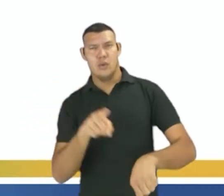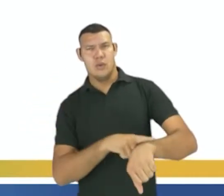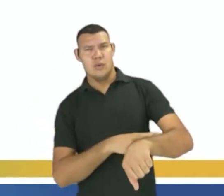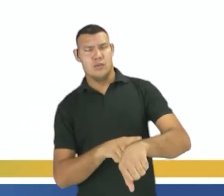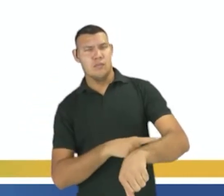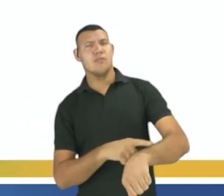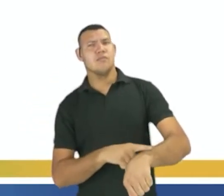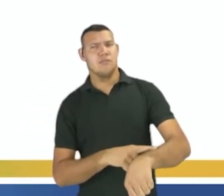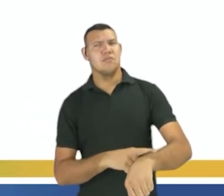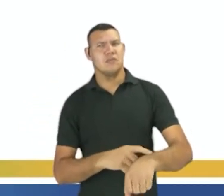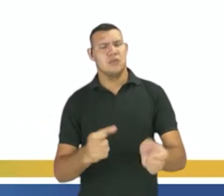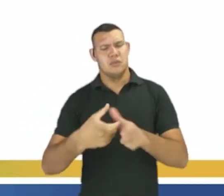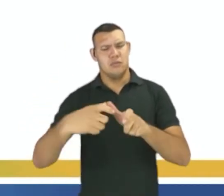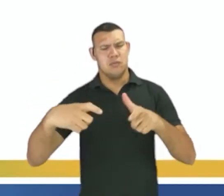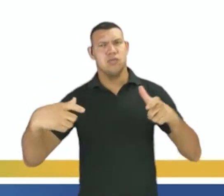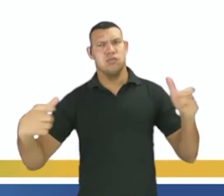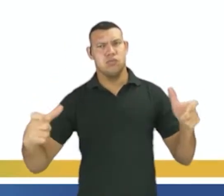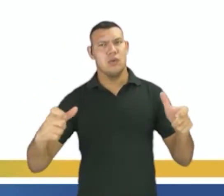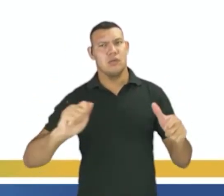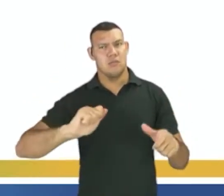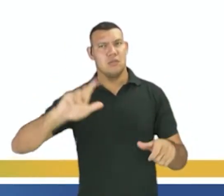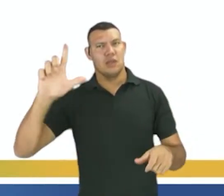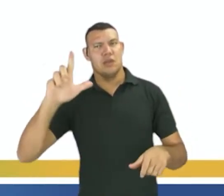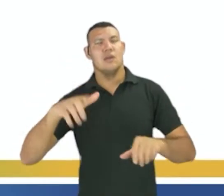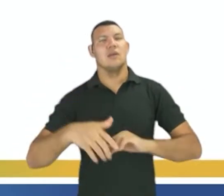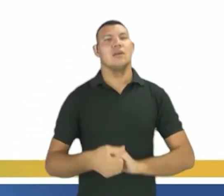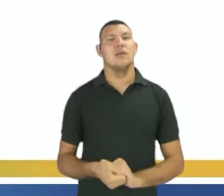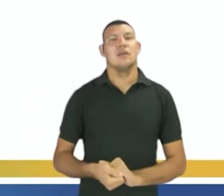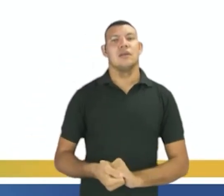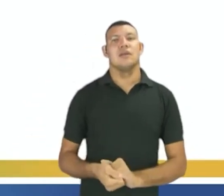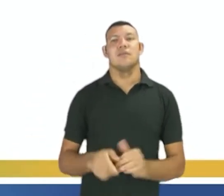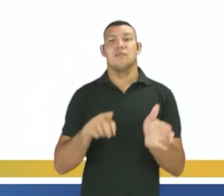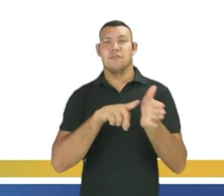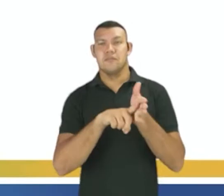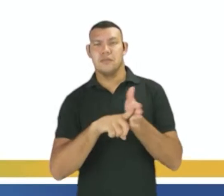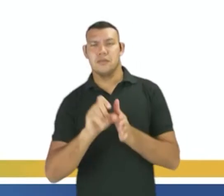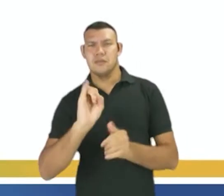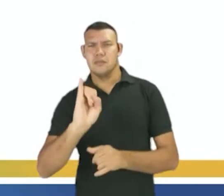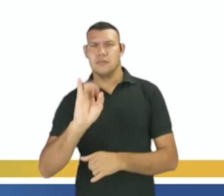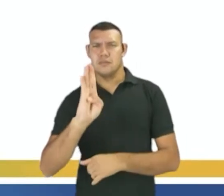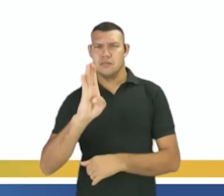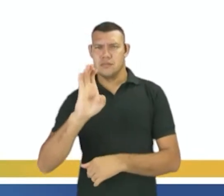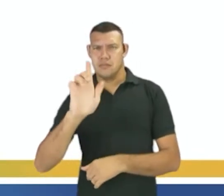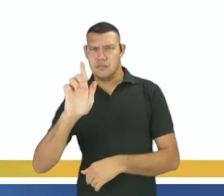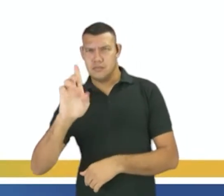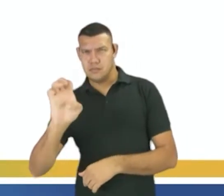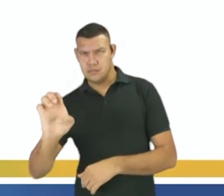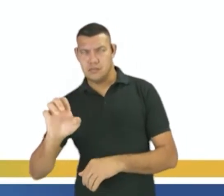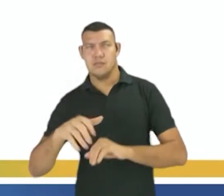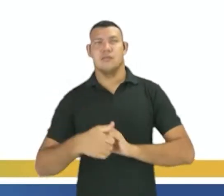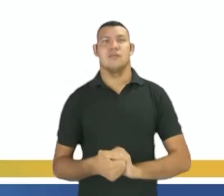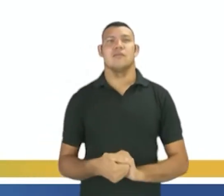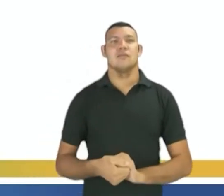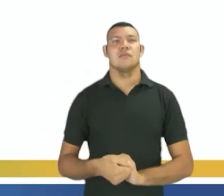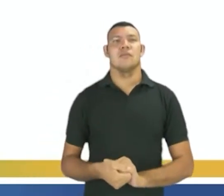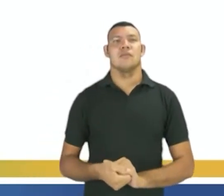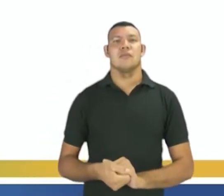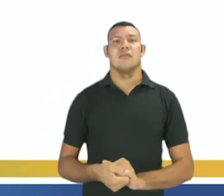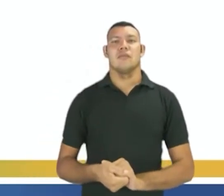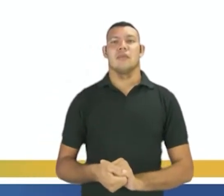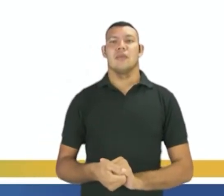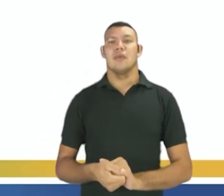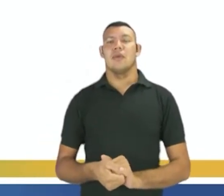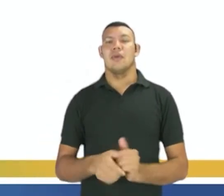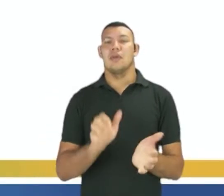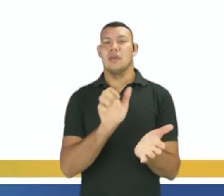de domicílios, que aconteceu em 2014, realizada pelo IBGE, apontou os seguintes dados. 53